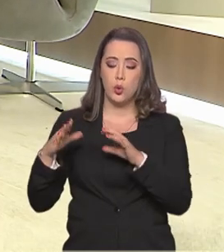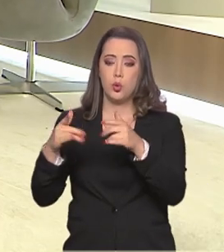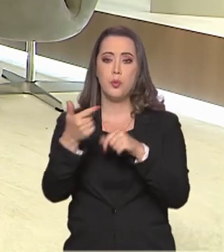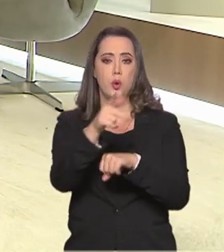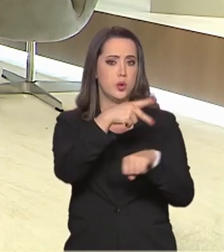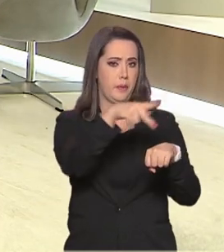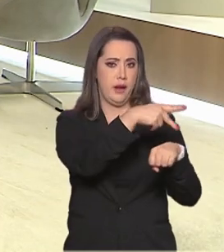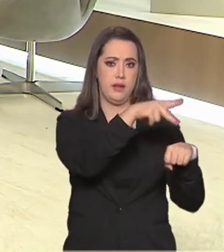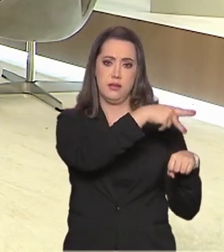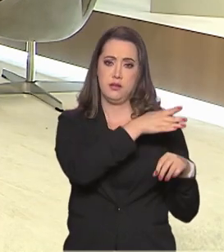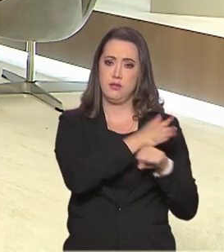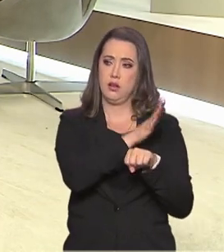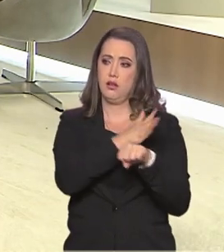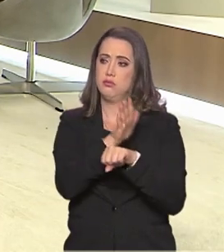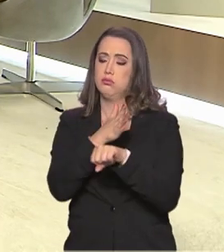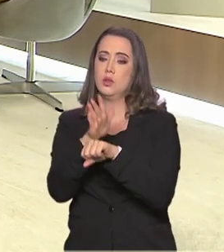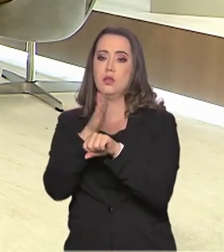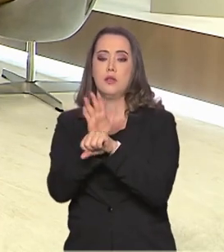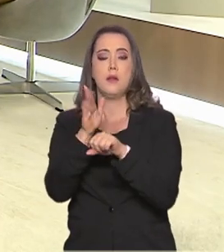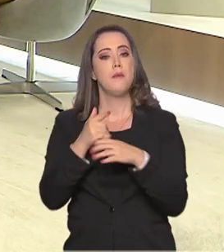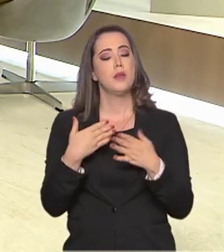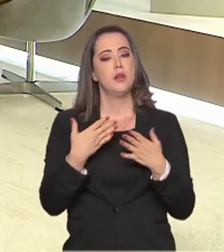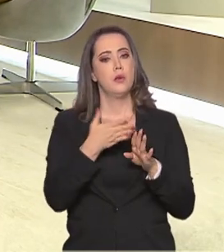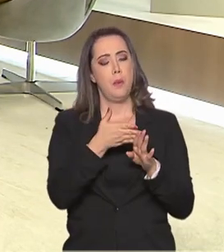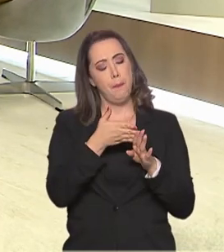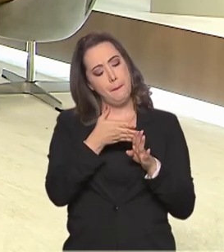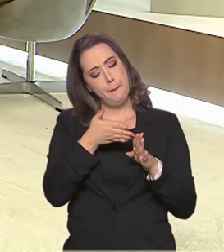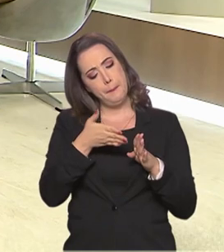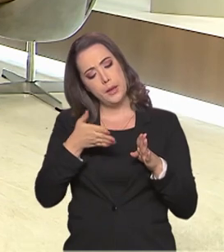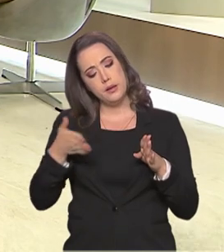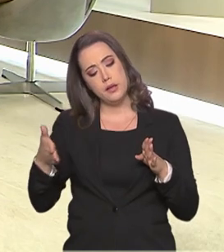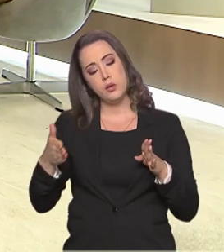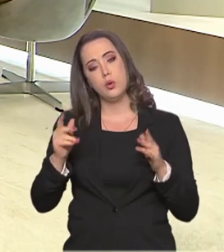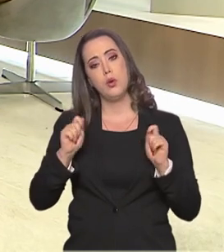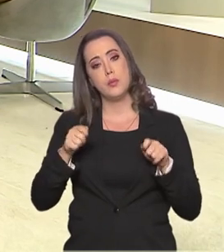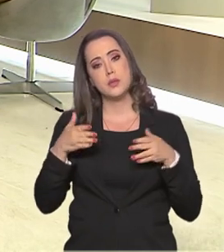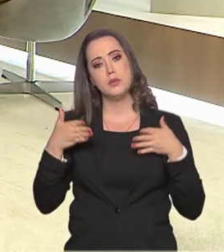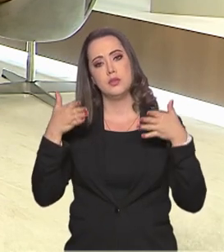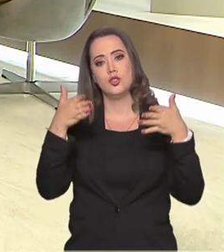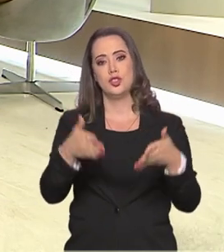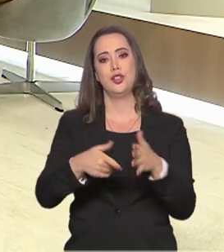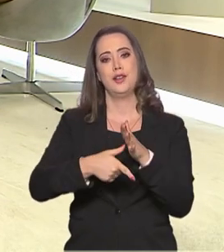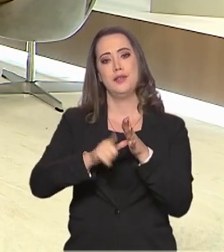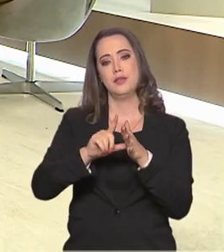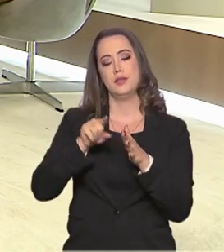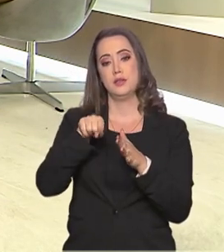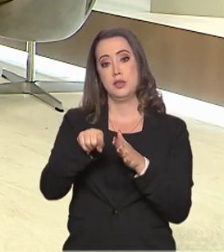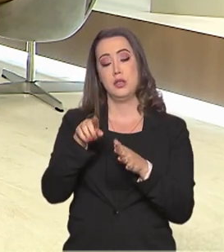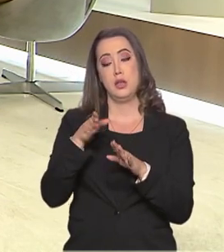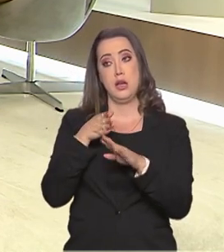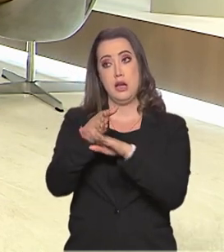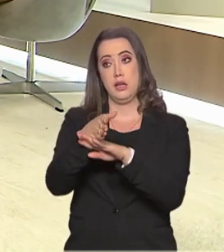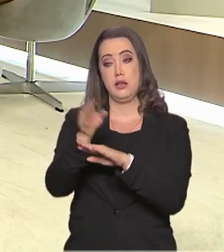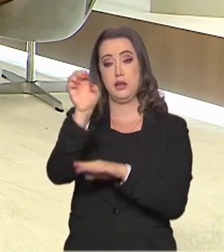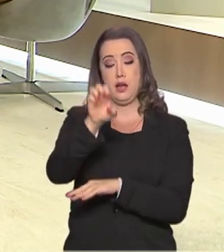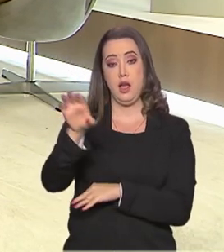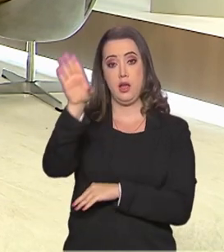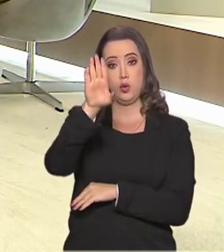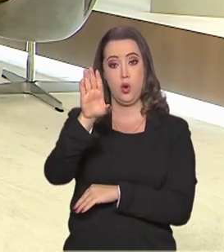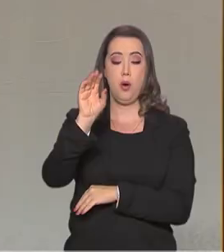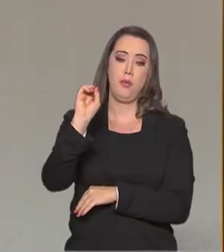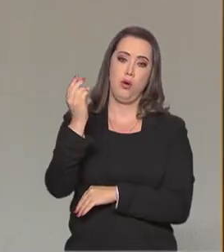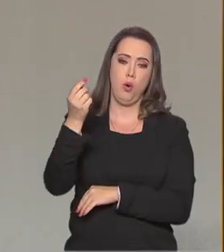amistoso. Então, quase todo mundo tem um período ou uma passagem pela Europa ou